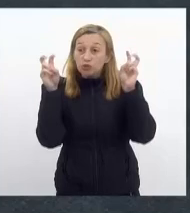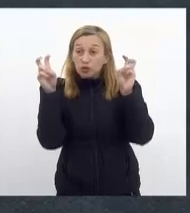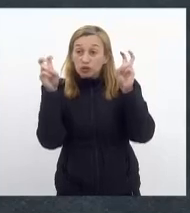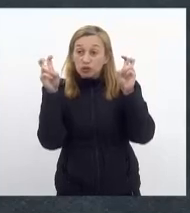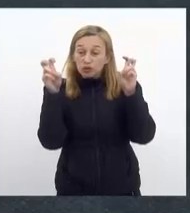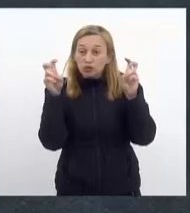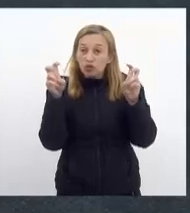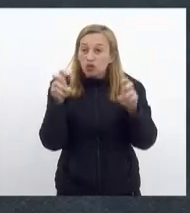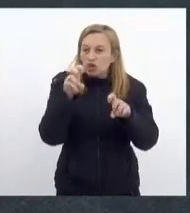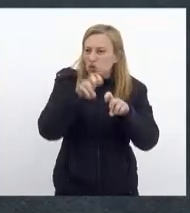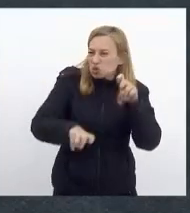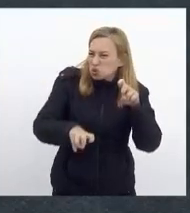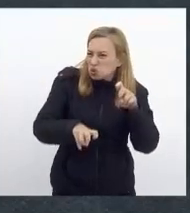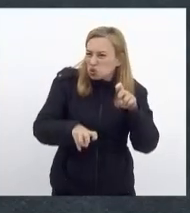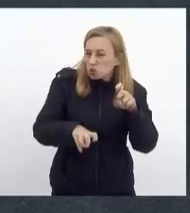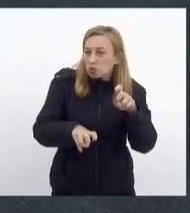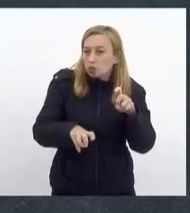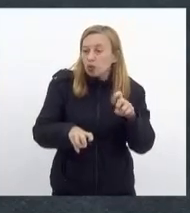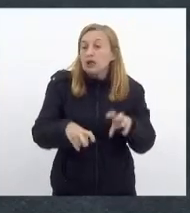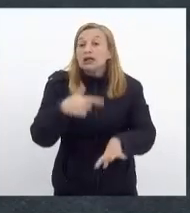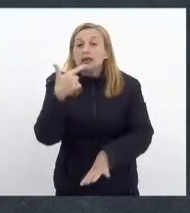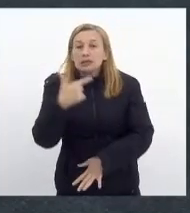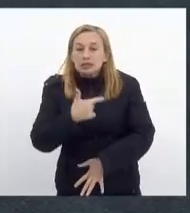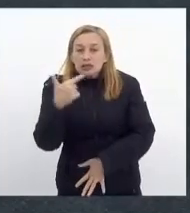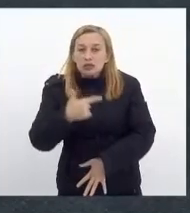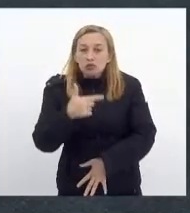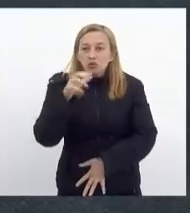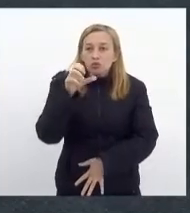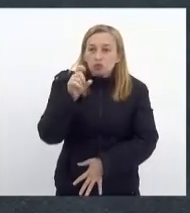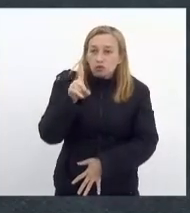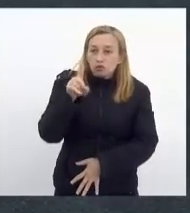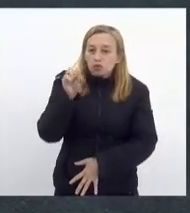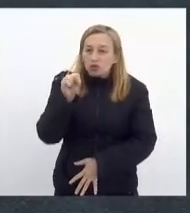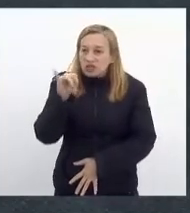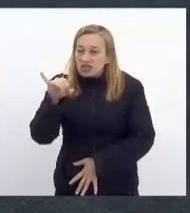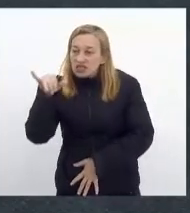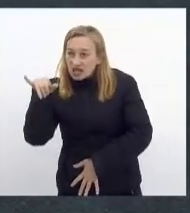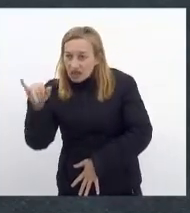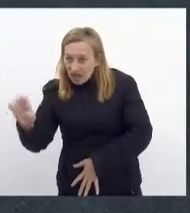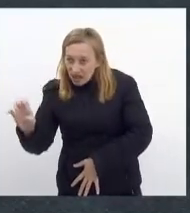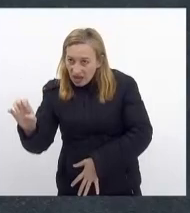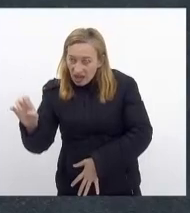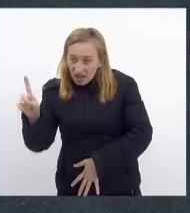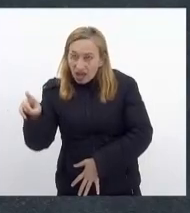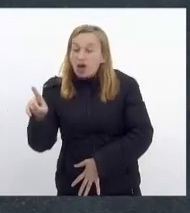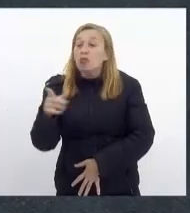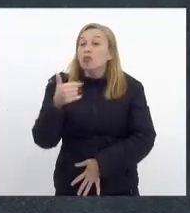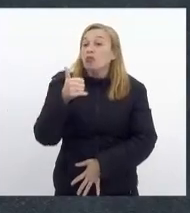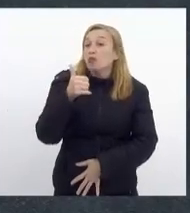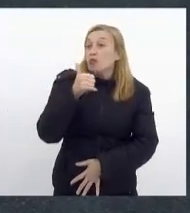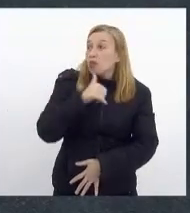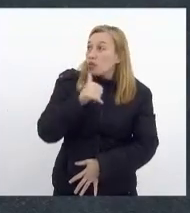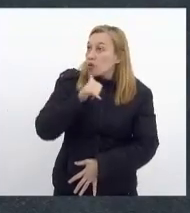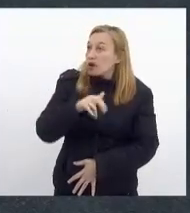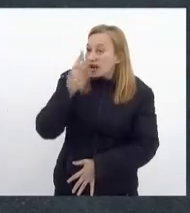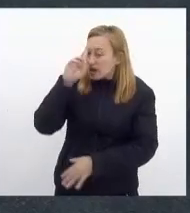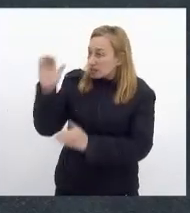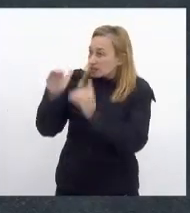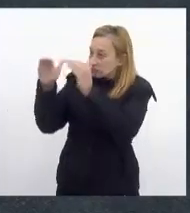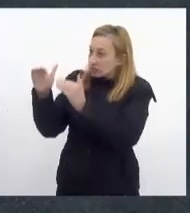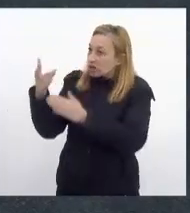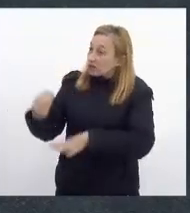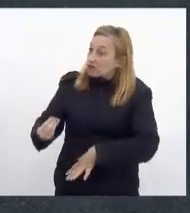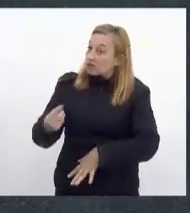estupro. Lembrando que segundo o dossiê Muguer, que a excelência estava no evento, boa parte